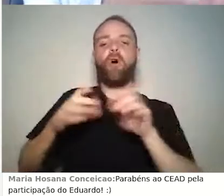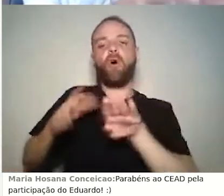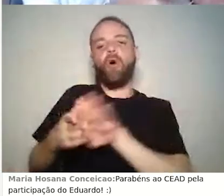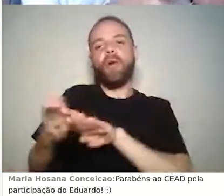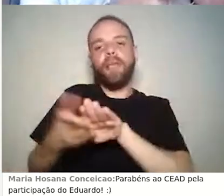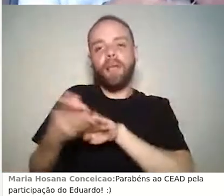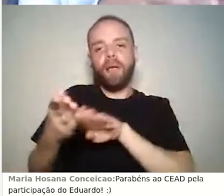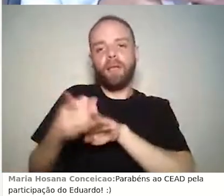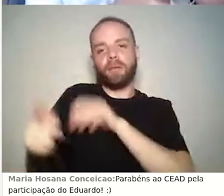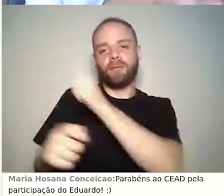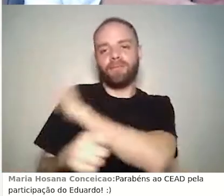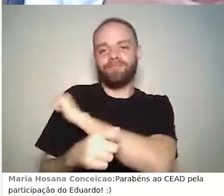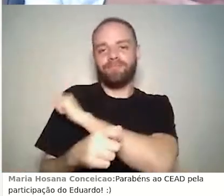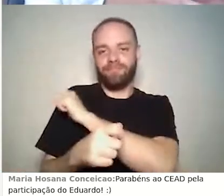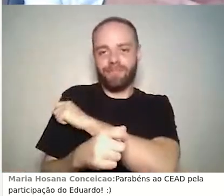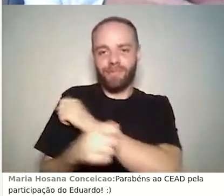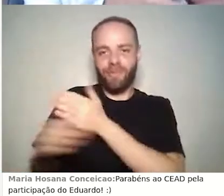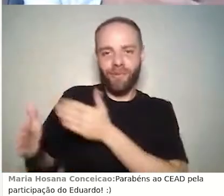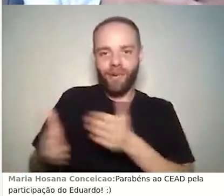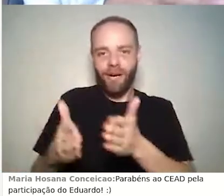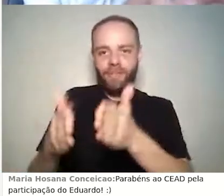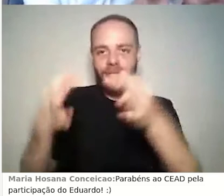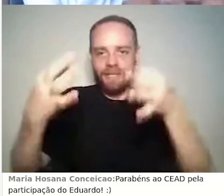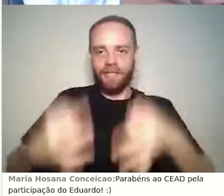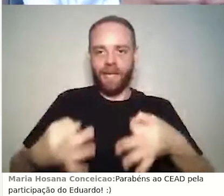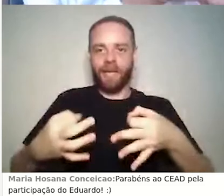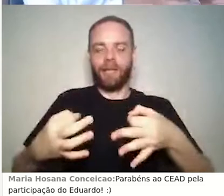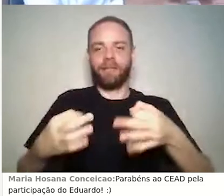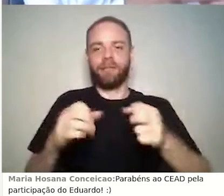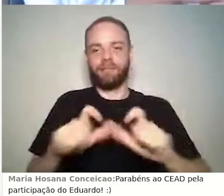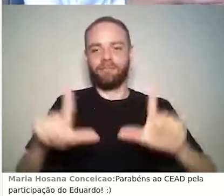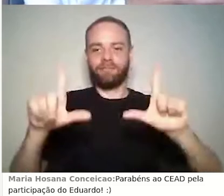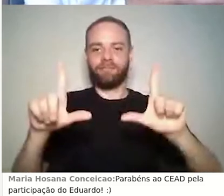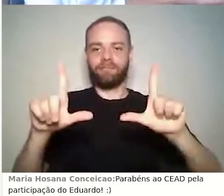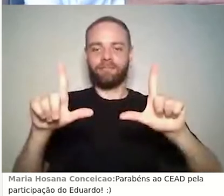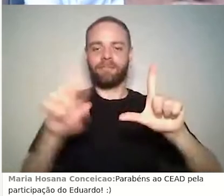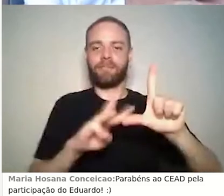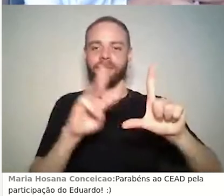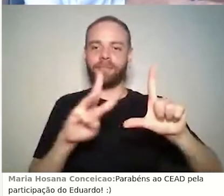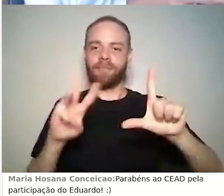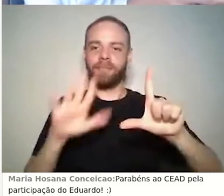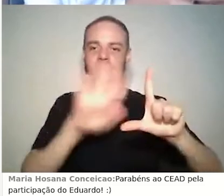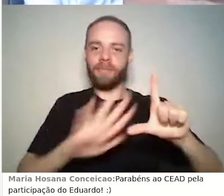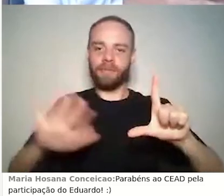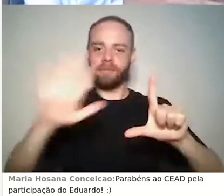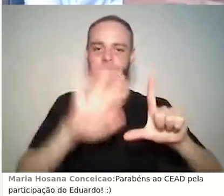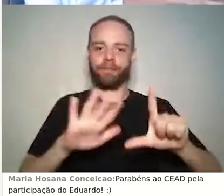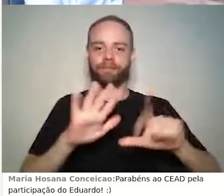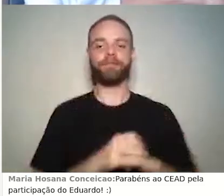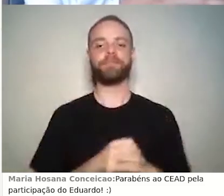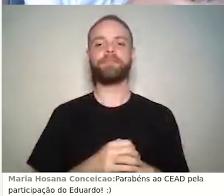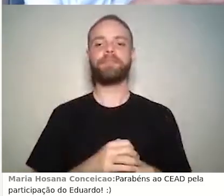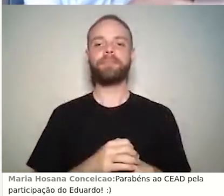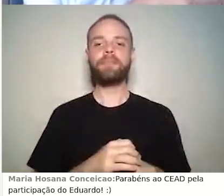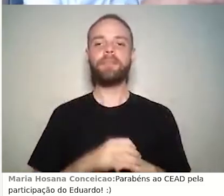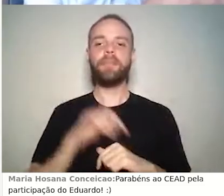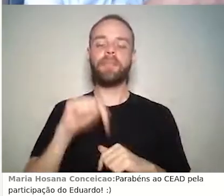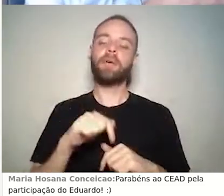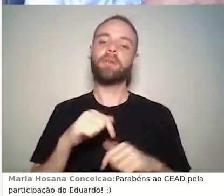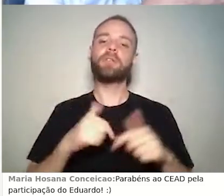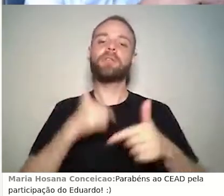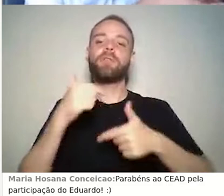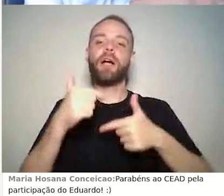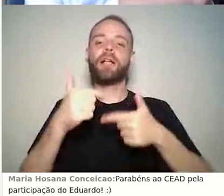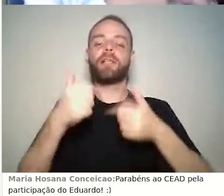Para esse primeiro momento, como é uma fala mais básica, a gente vai trabalhar o conceito da